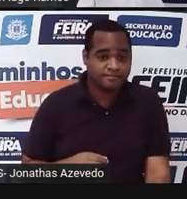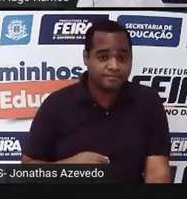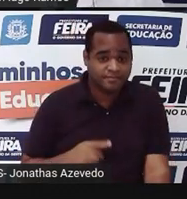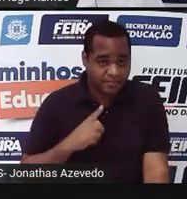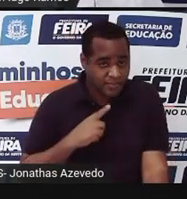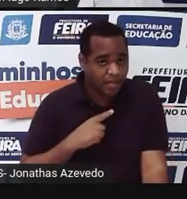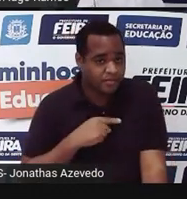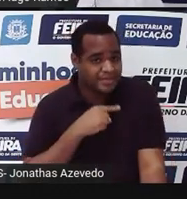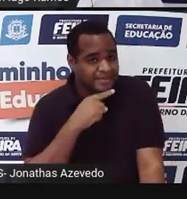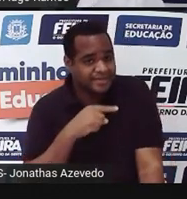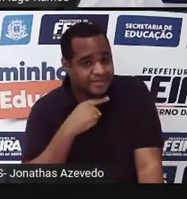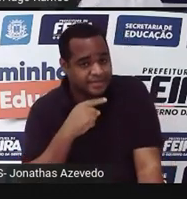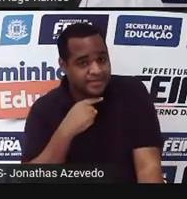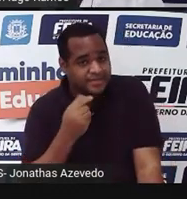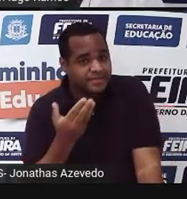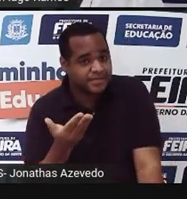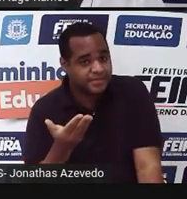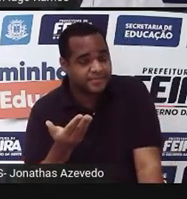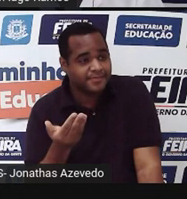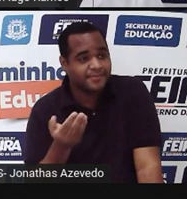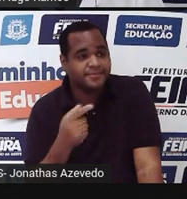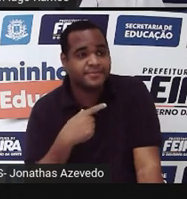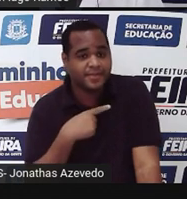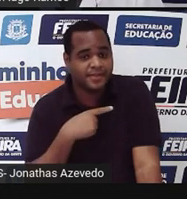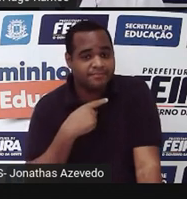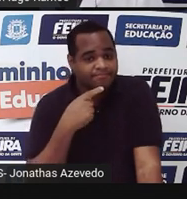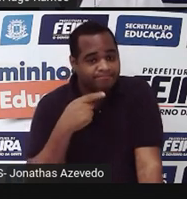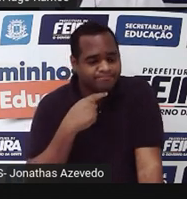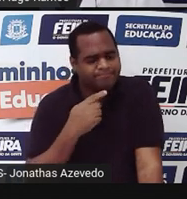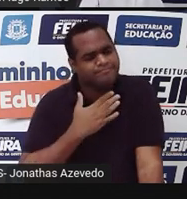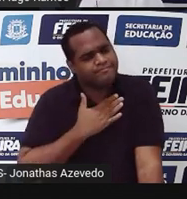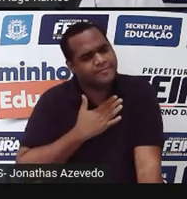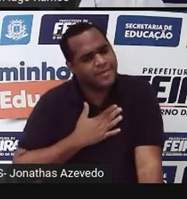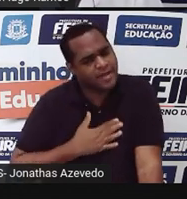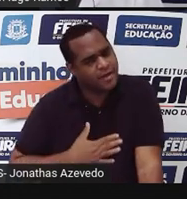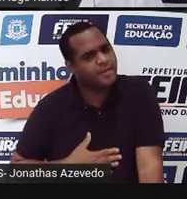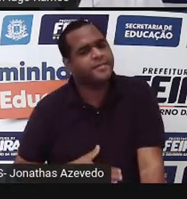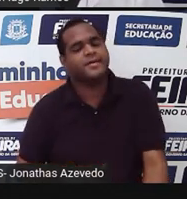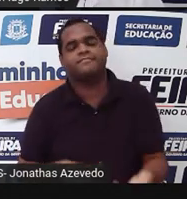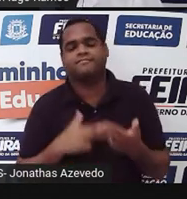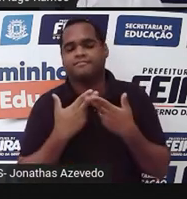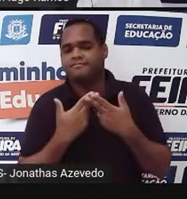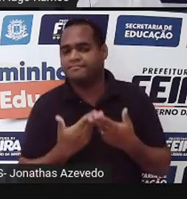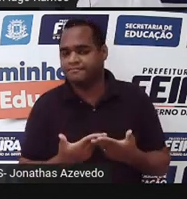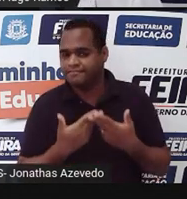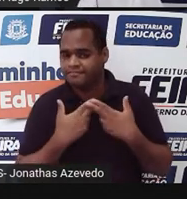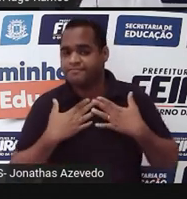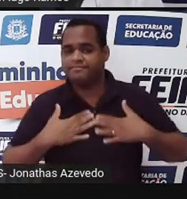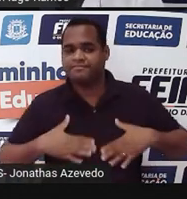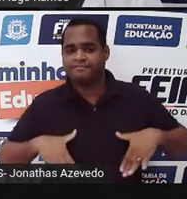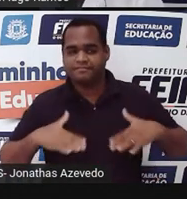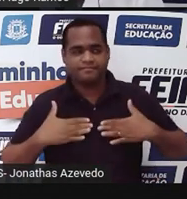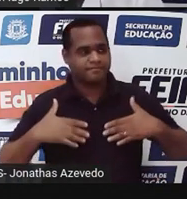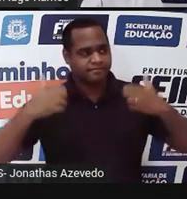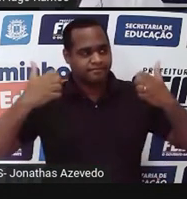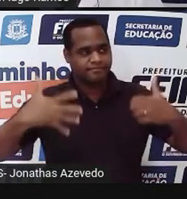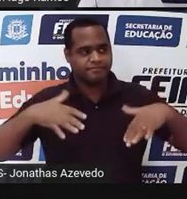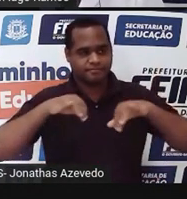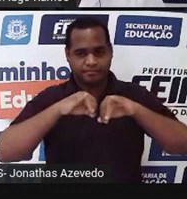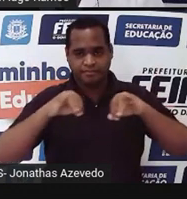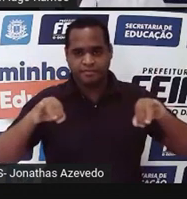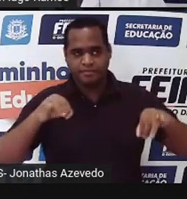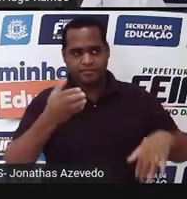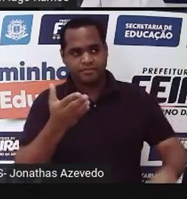ficou alguma duvidazinha, tá? Fica tranquilo, fica tranquila. Deixa eu te dar uma boa notícia, né?